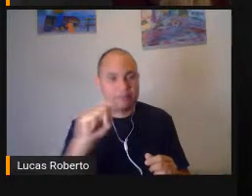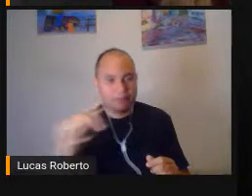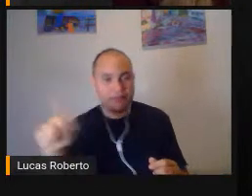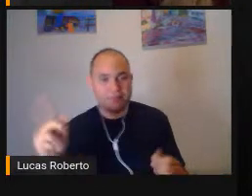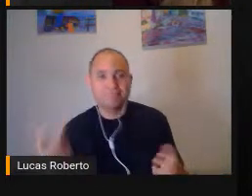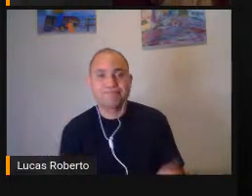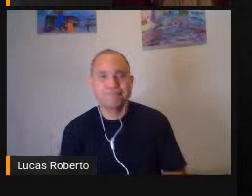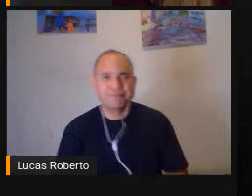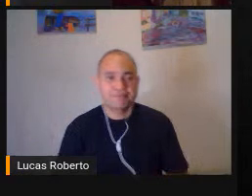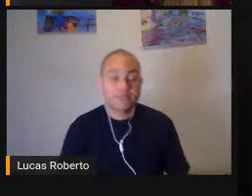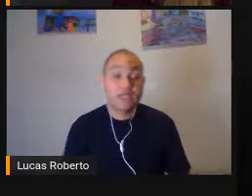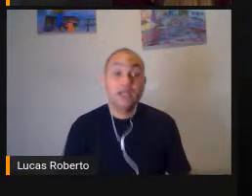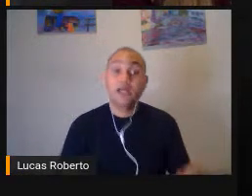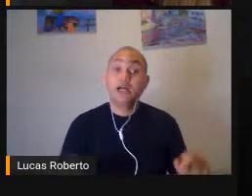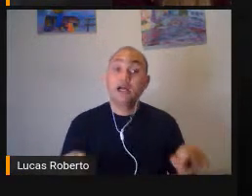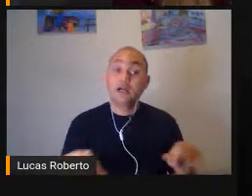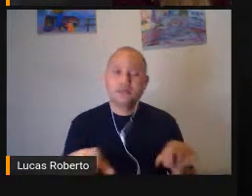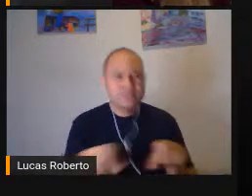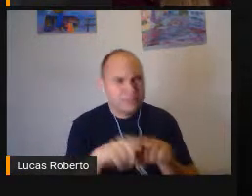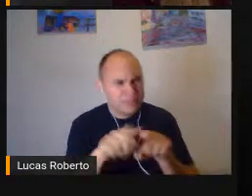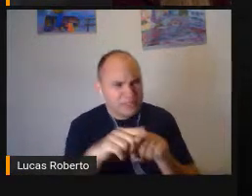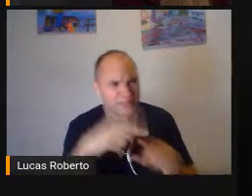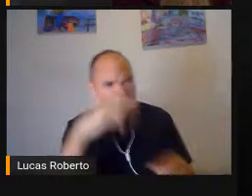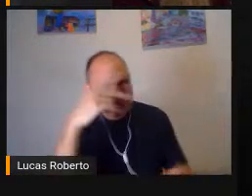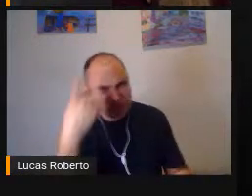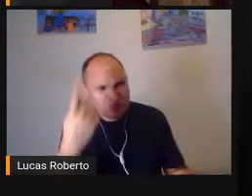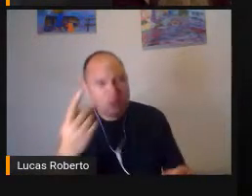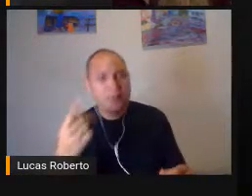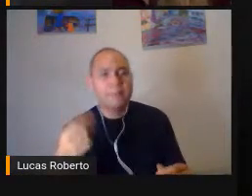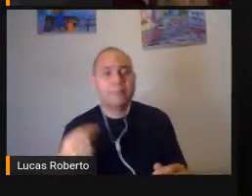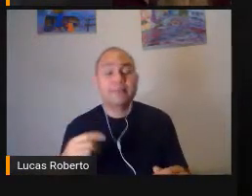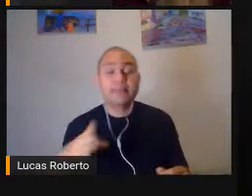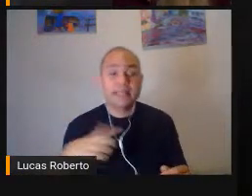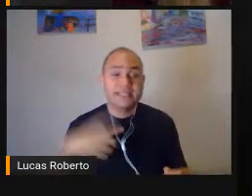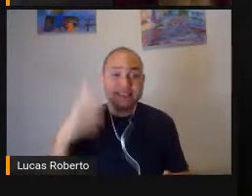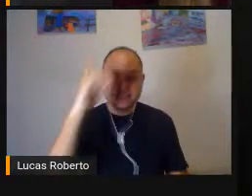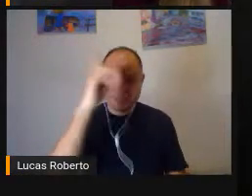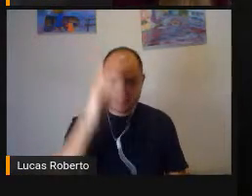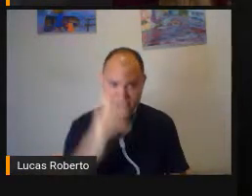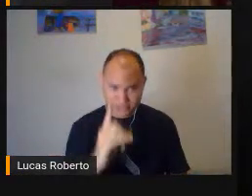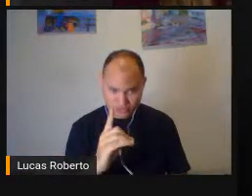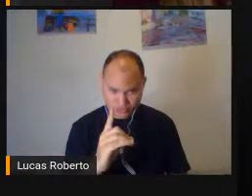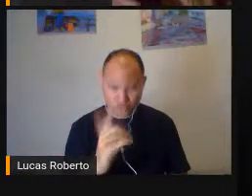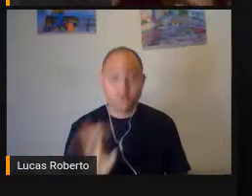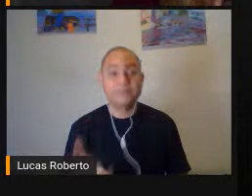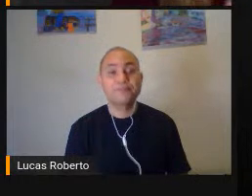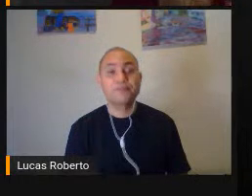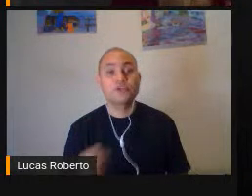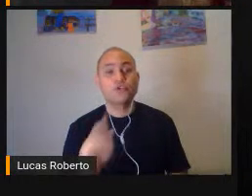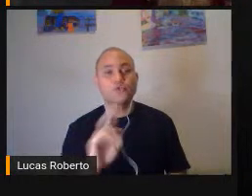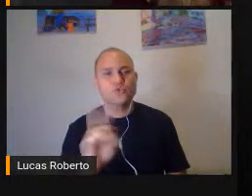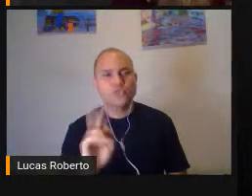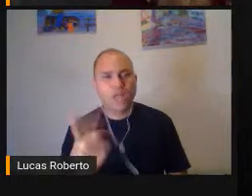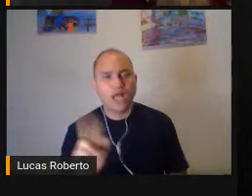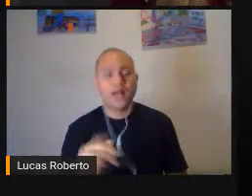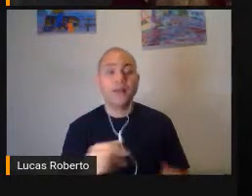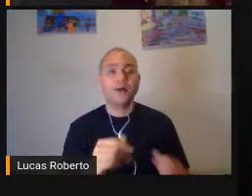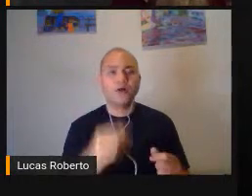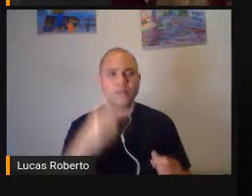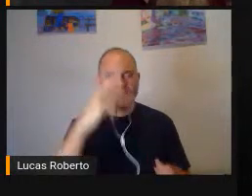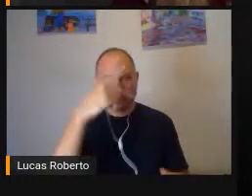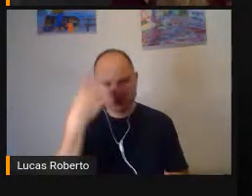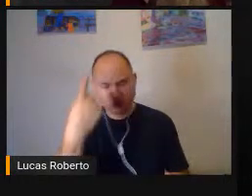Essas pessoas Também têm direito A um auxílio De um ledor E de um transcritor O transcritor É aquele que vai transcrever O que a pessoa